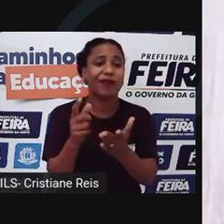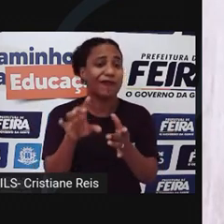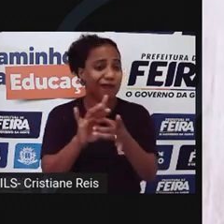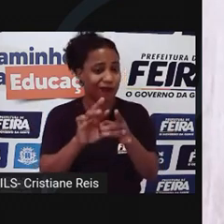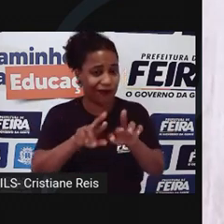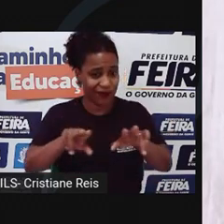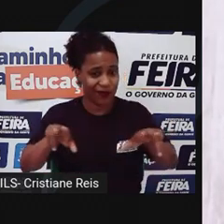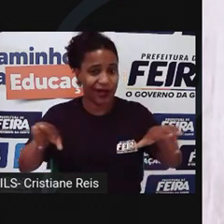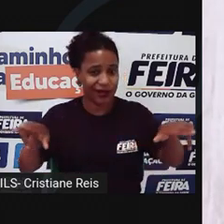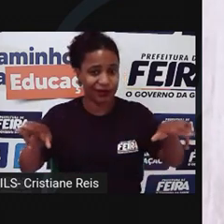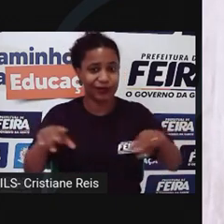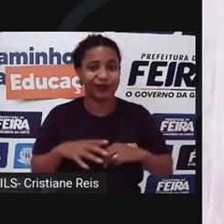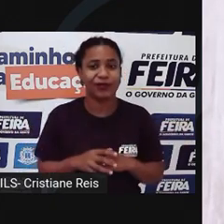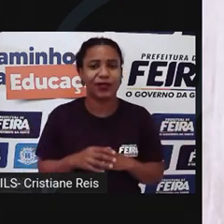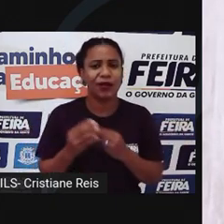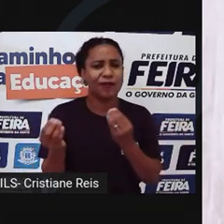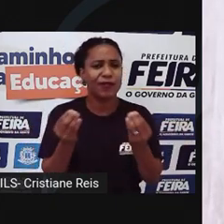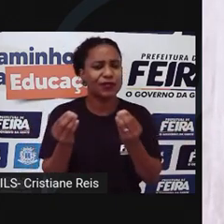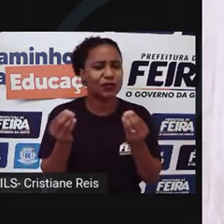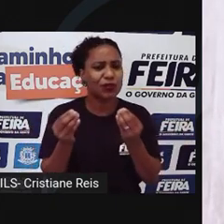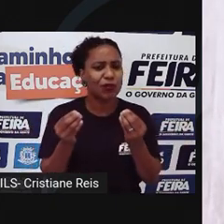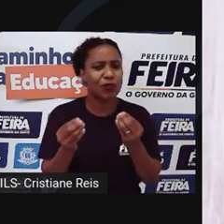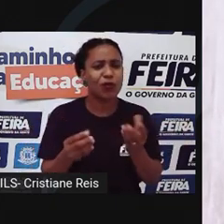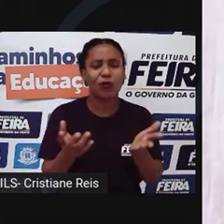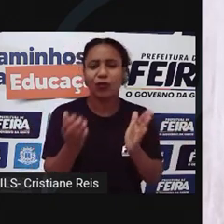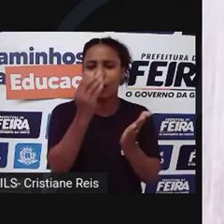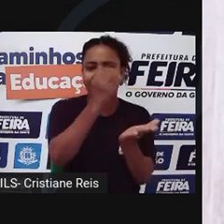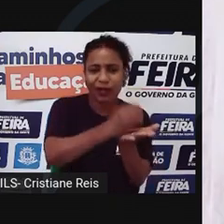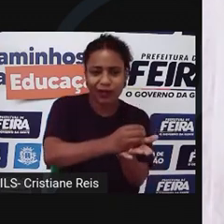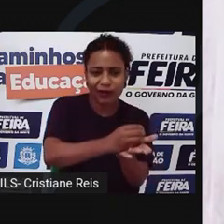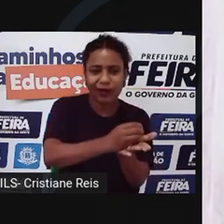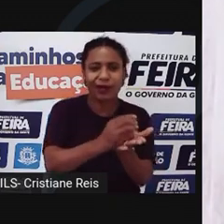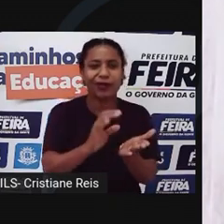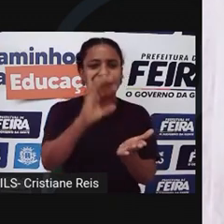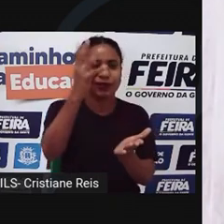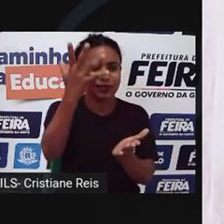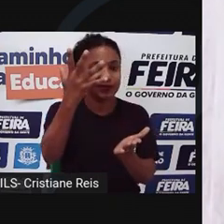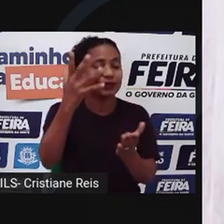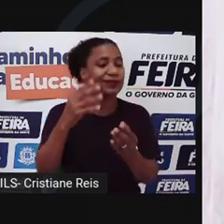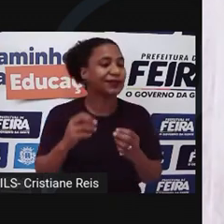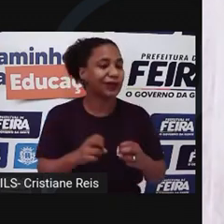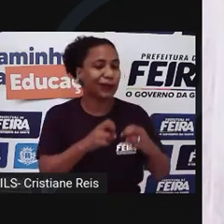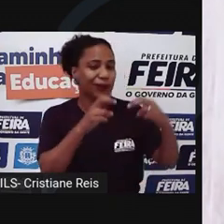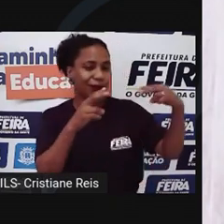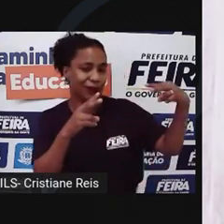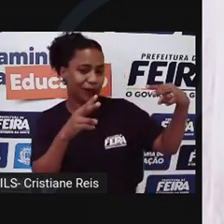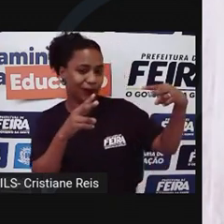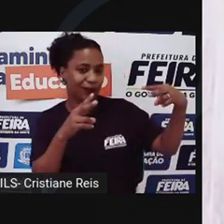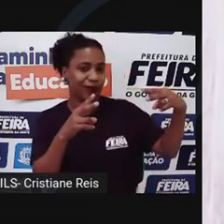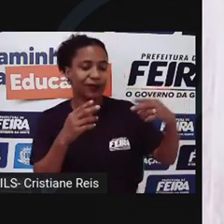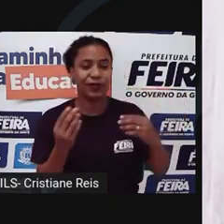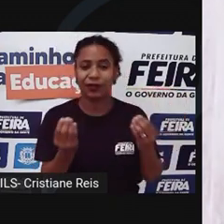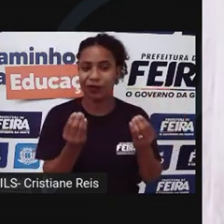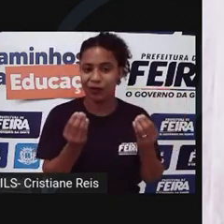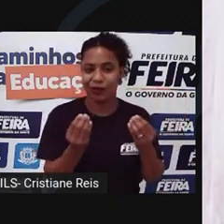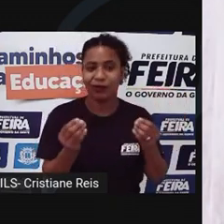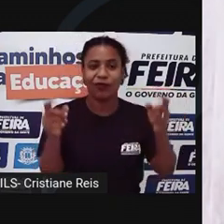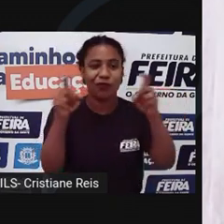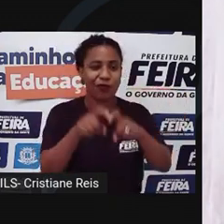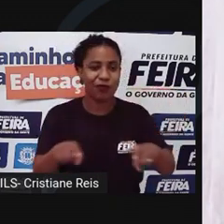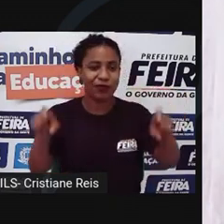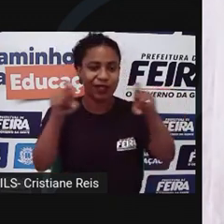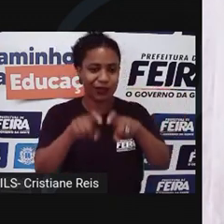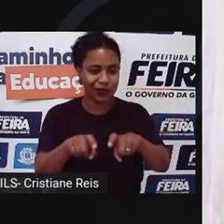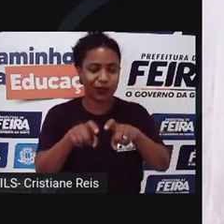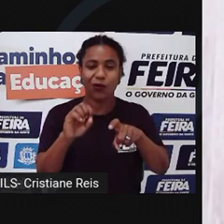Classificação dos crimes informáticos. Quando o agente utiliza do computador ou qualquer outro meio